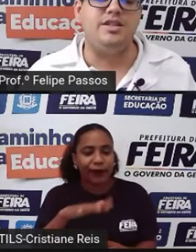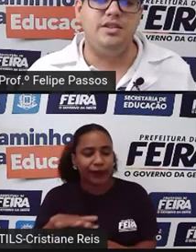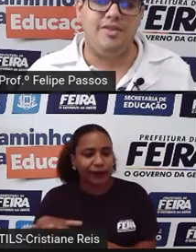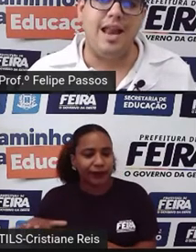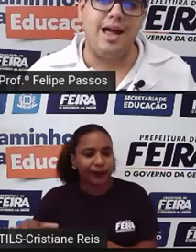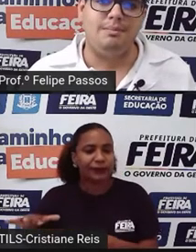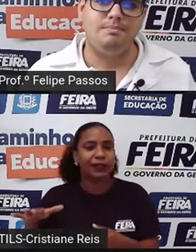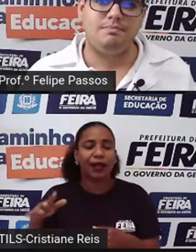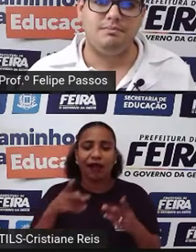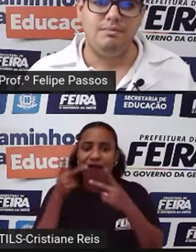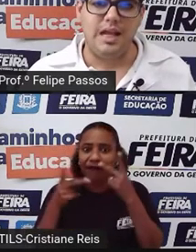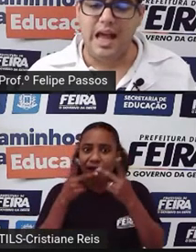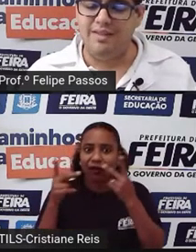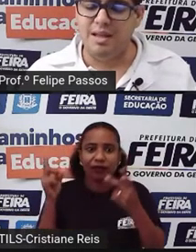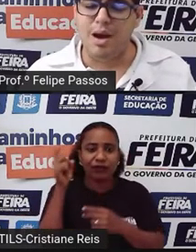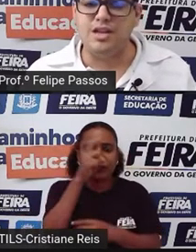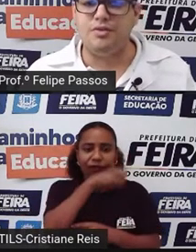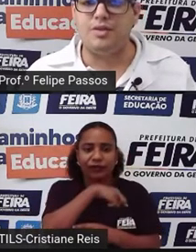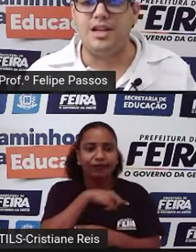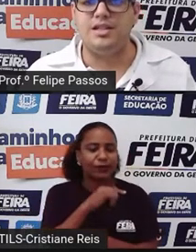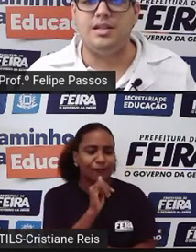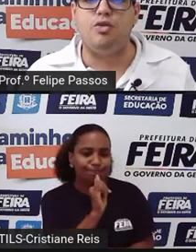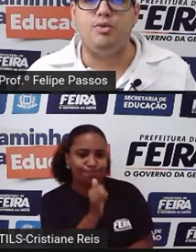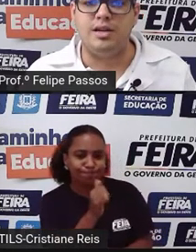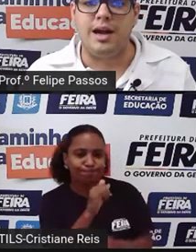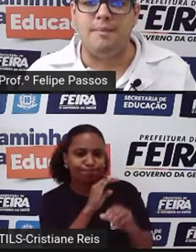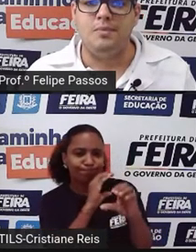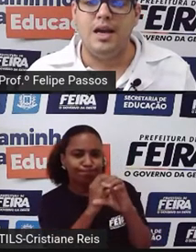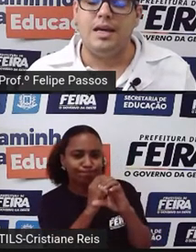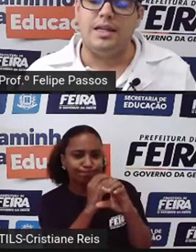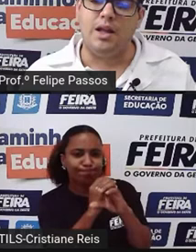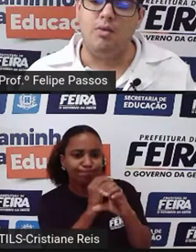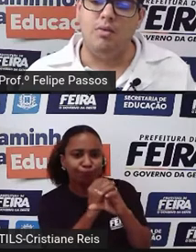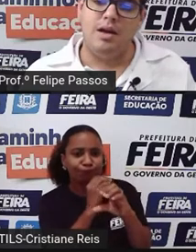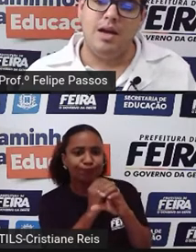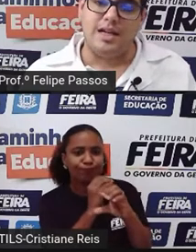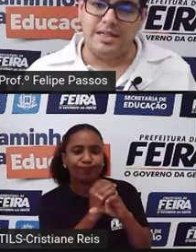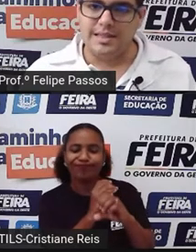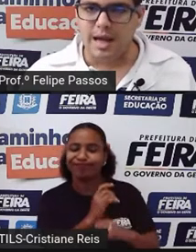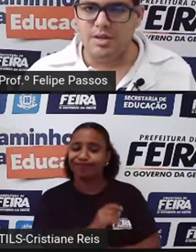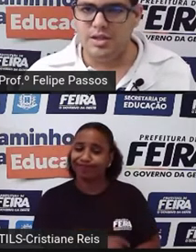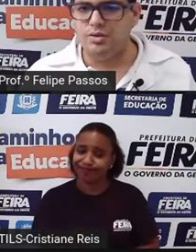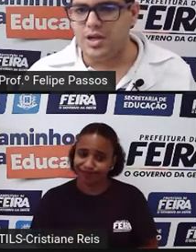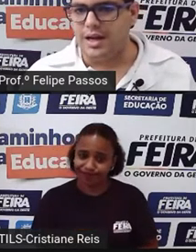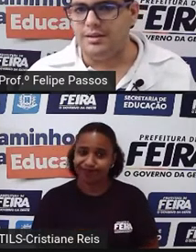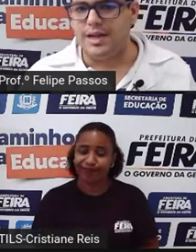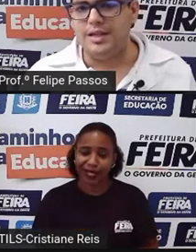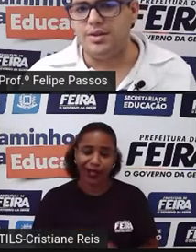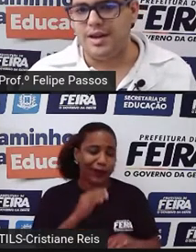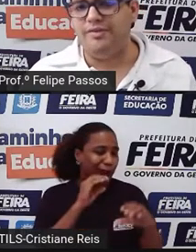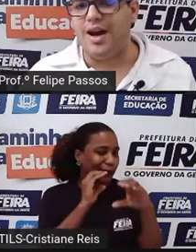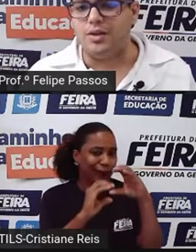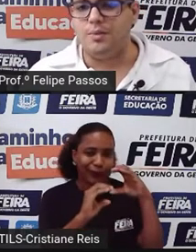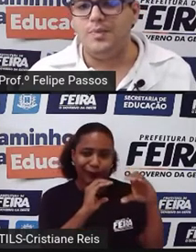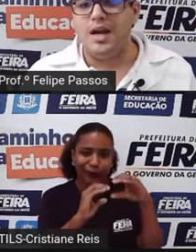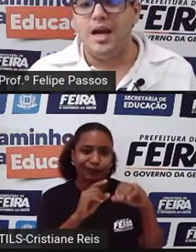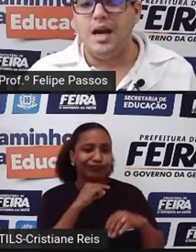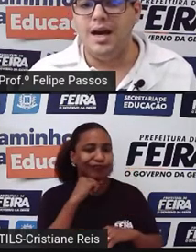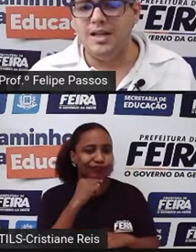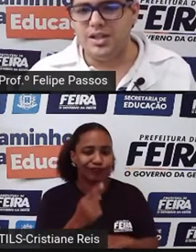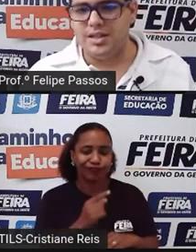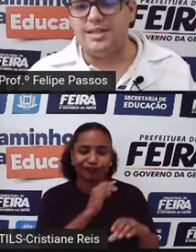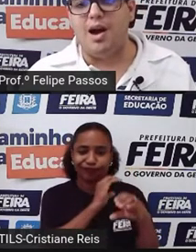dificuldade de falar, ela vai ter mais dificuldade de se comunicar. Então, a gente sabe disso já, tá? Isso aqui é fato.